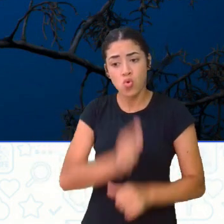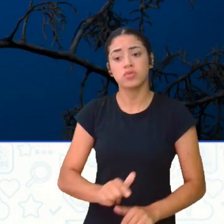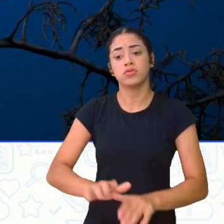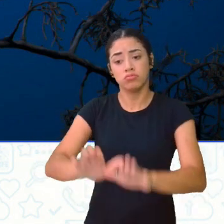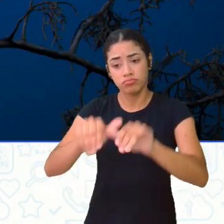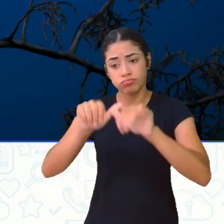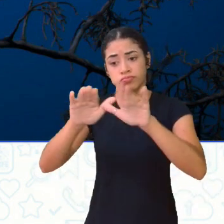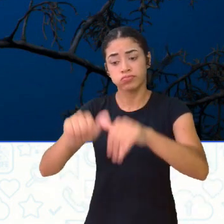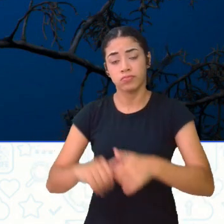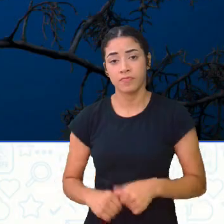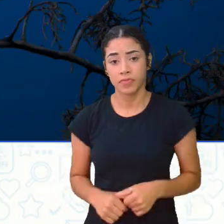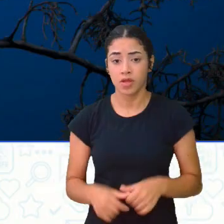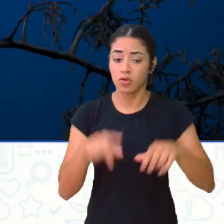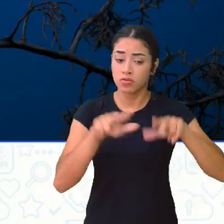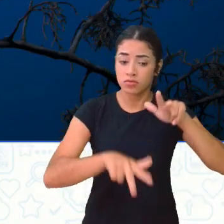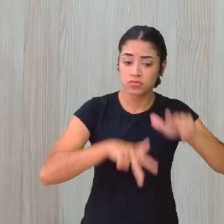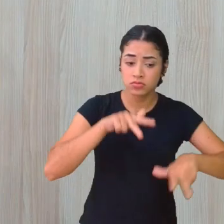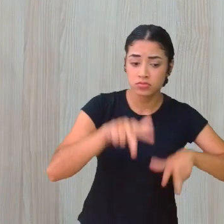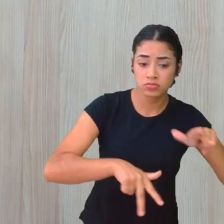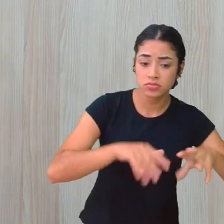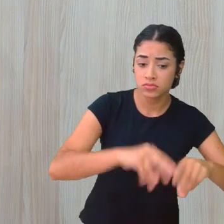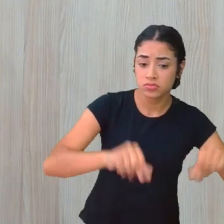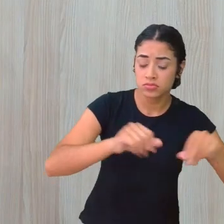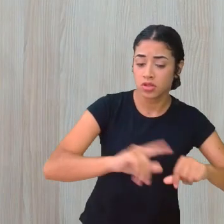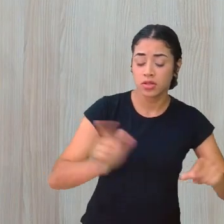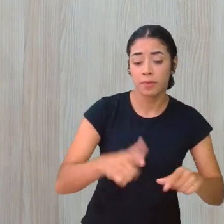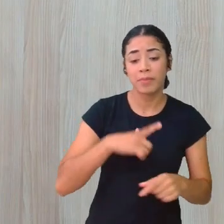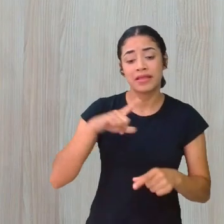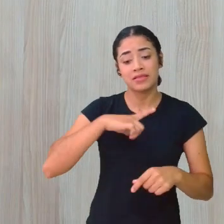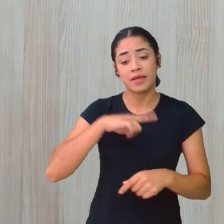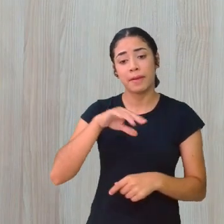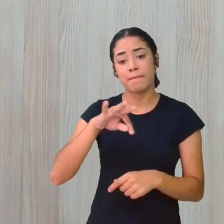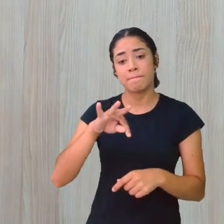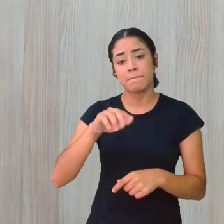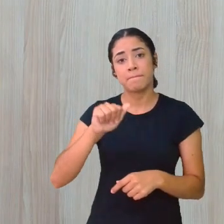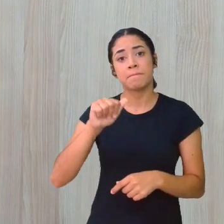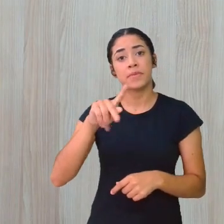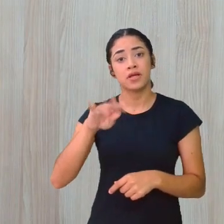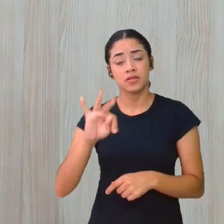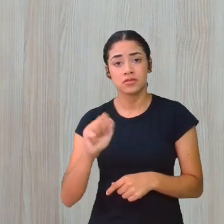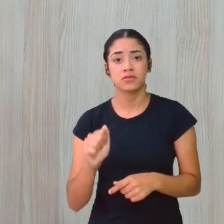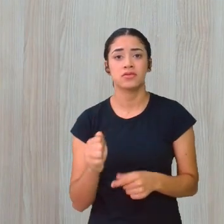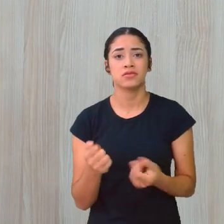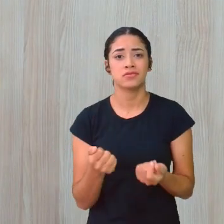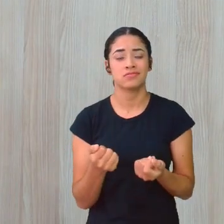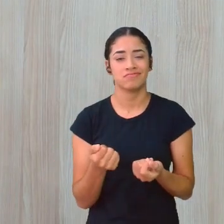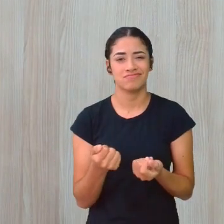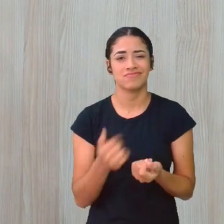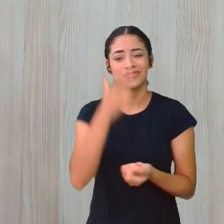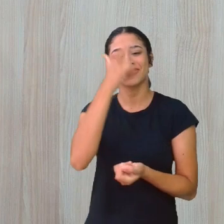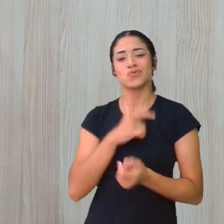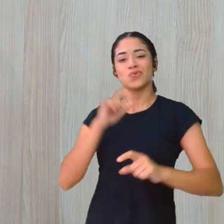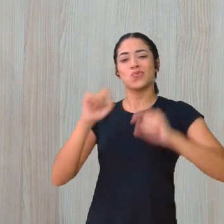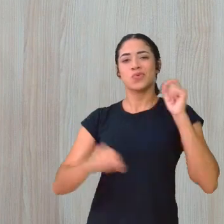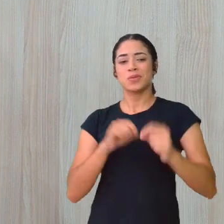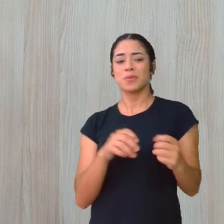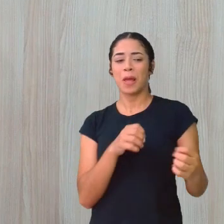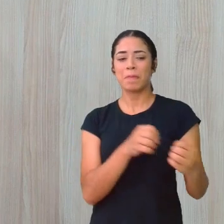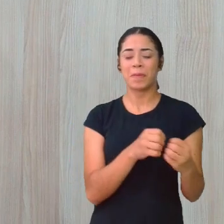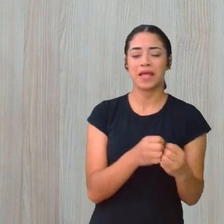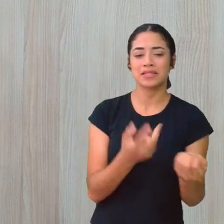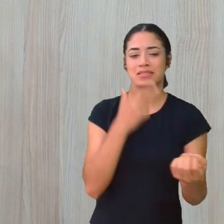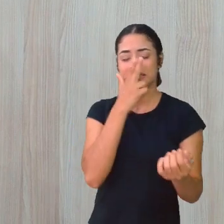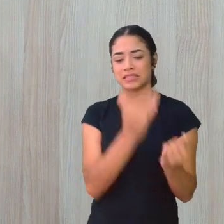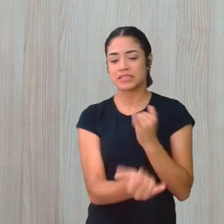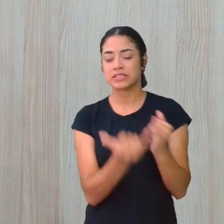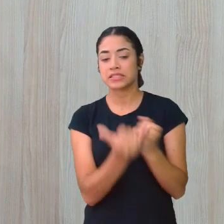Não sou terrestre Mas tenho patas Porque também vou Sou mamífero Então, muito mais próximo Dos terrestres terrestres